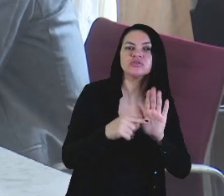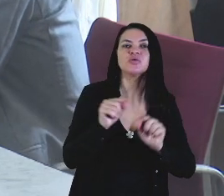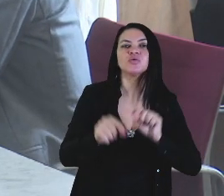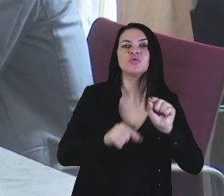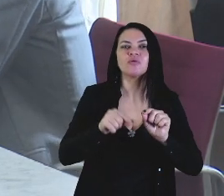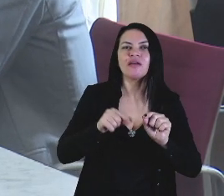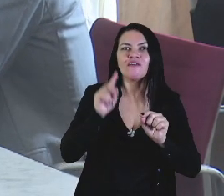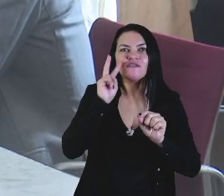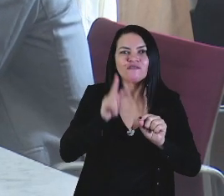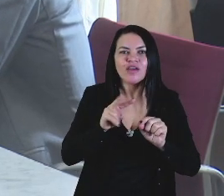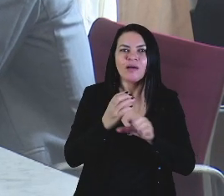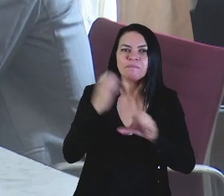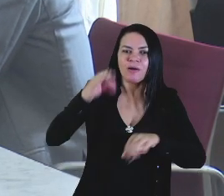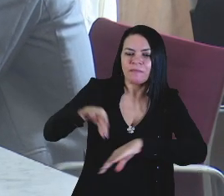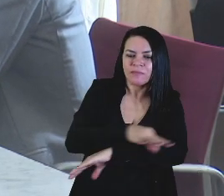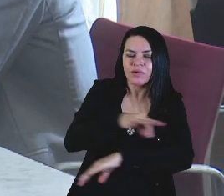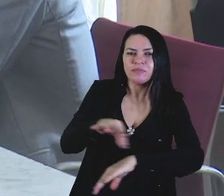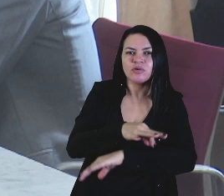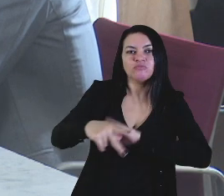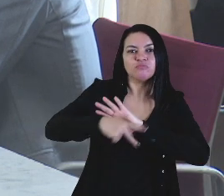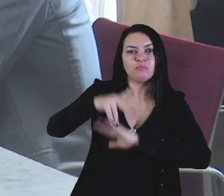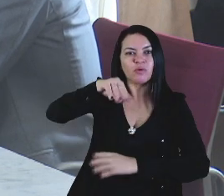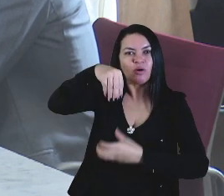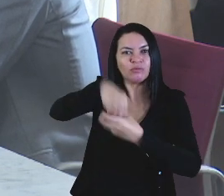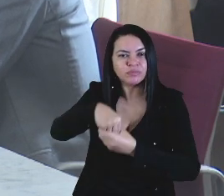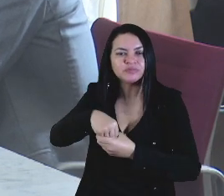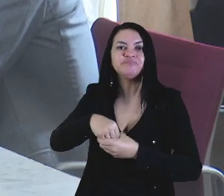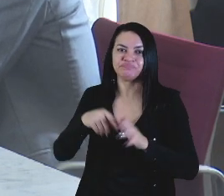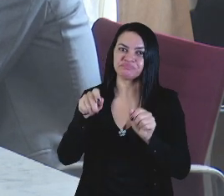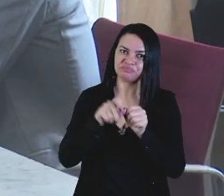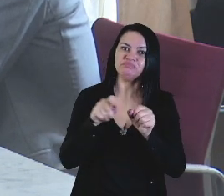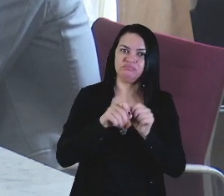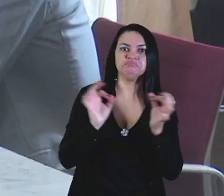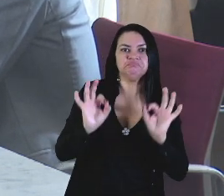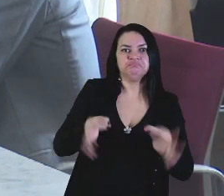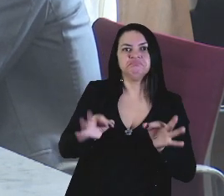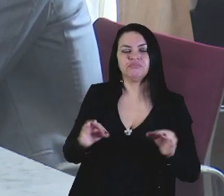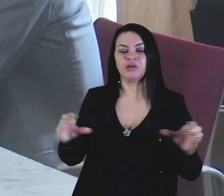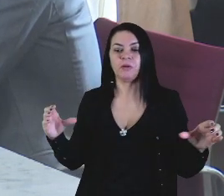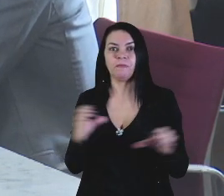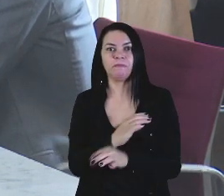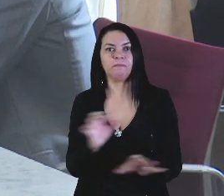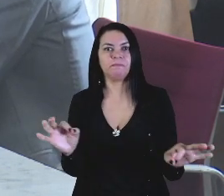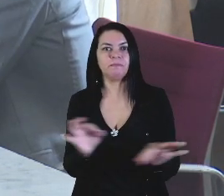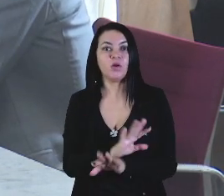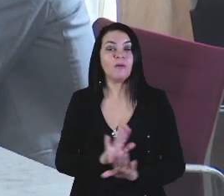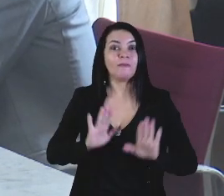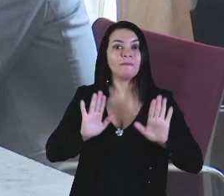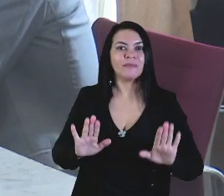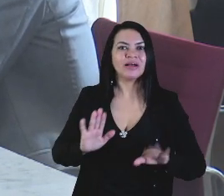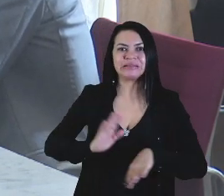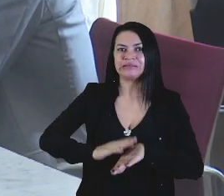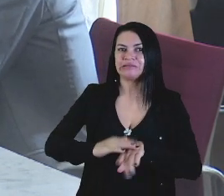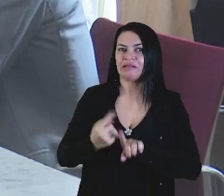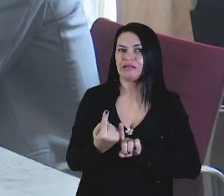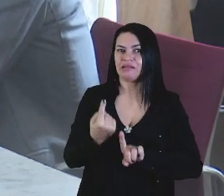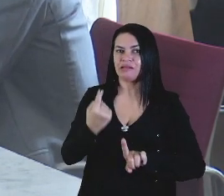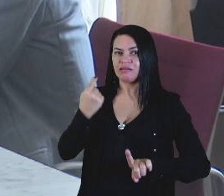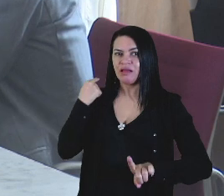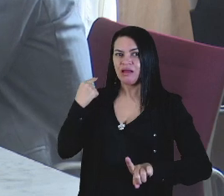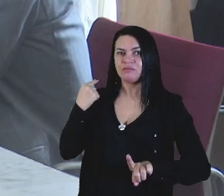arquitetura, os projetos de engenharia. E, enfim, assim o fizemos, concluímos, mas, à época, as